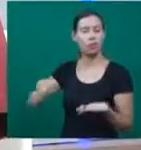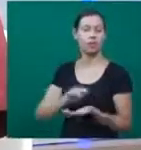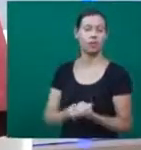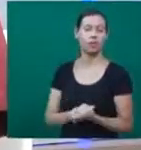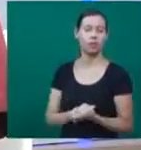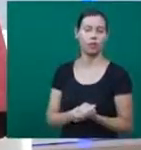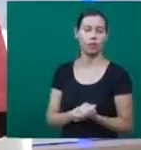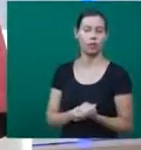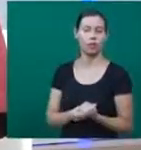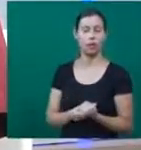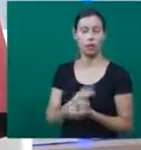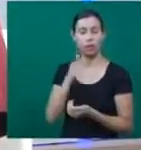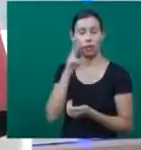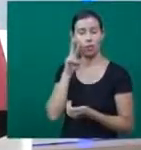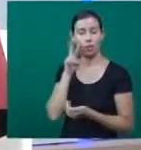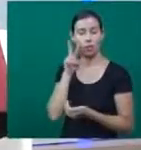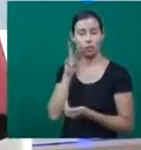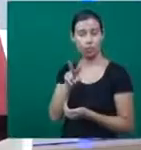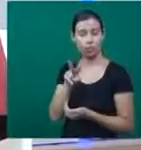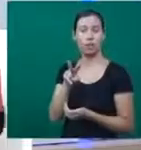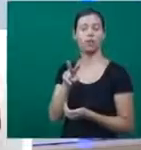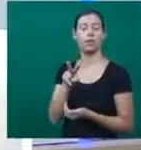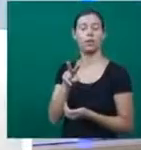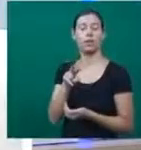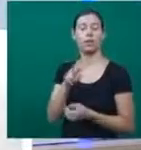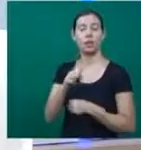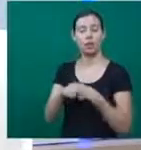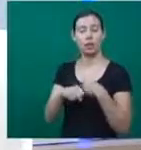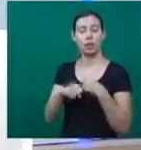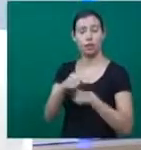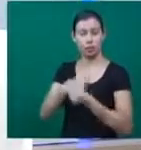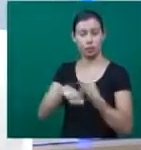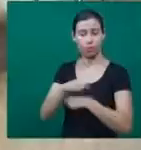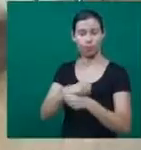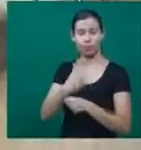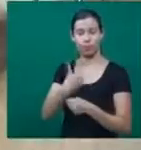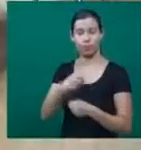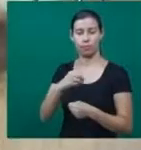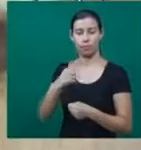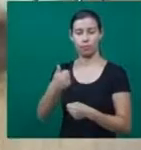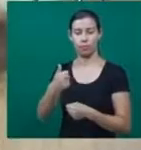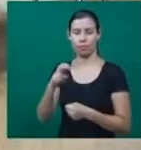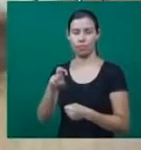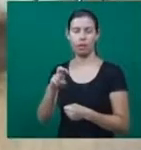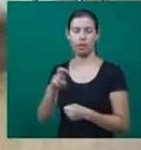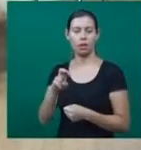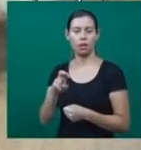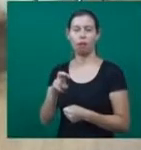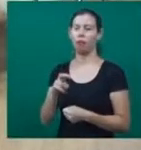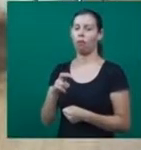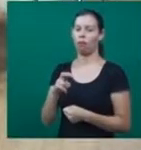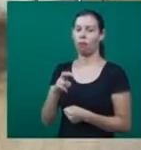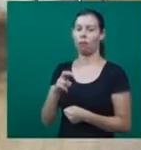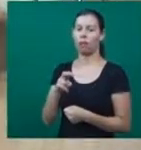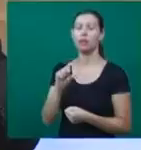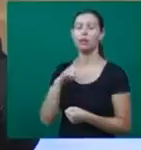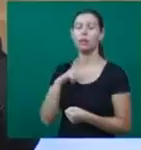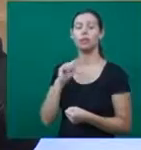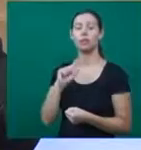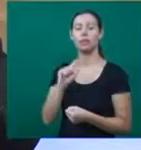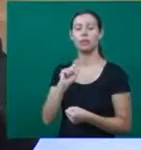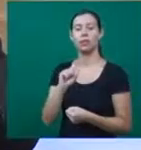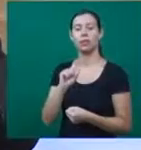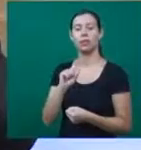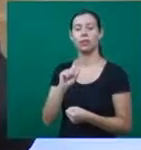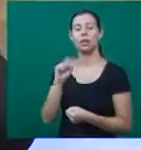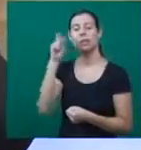tecido. Então, é uma riqueza muito grande que me chamou a atenção desde a primeira vez, quando eu fui lá em 2015. Então, eu trago esse tecido para o fundo da paisagem